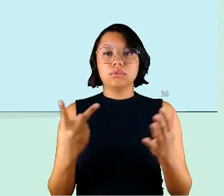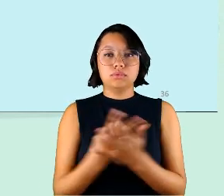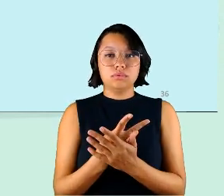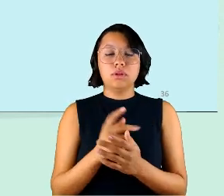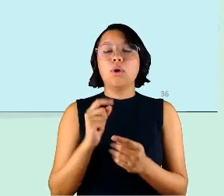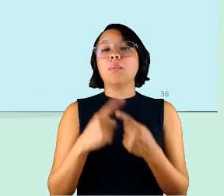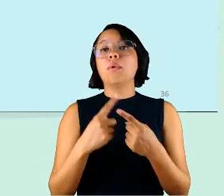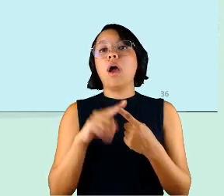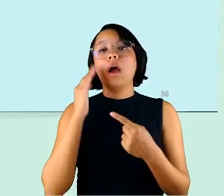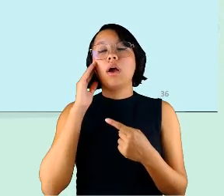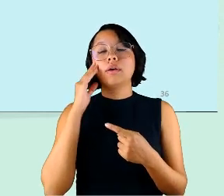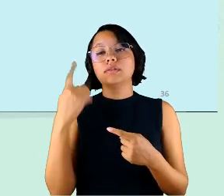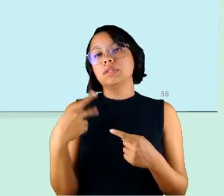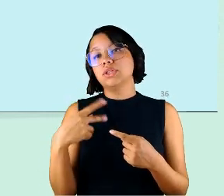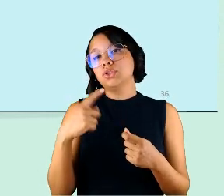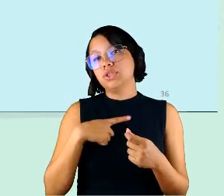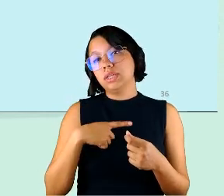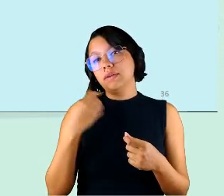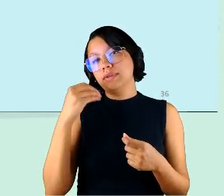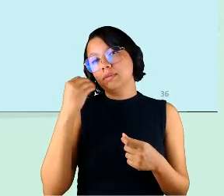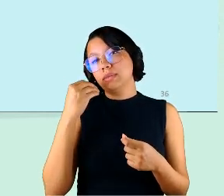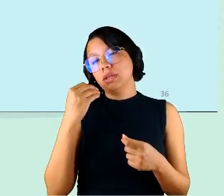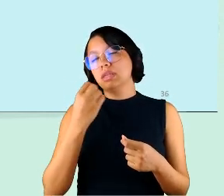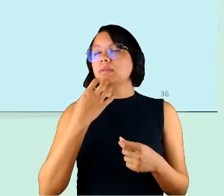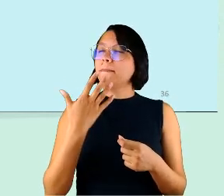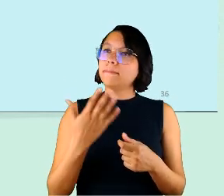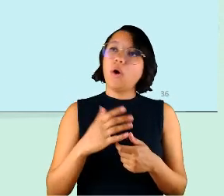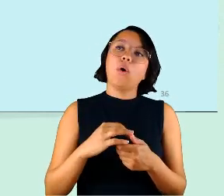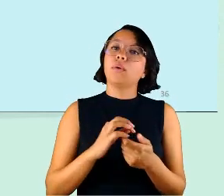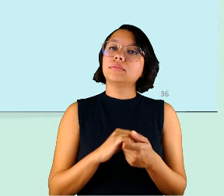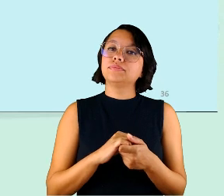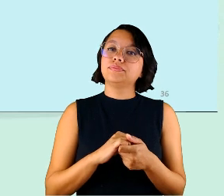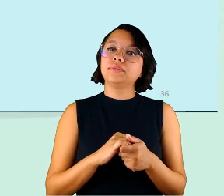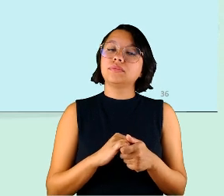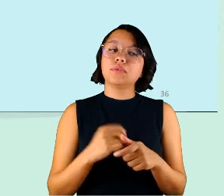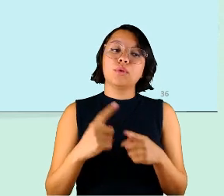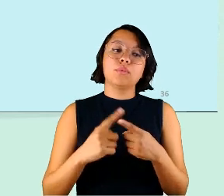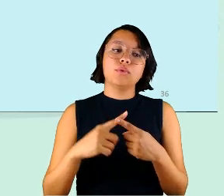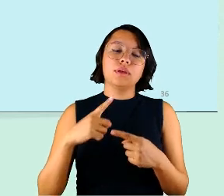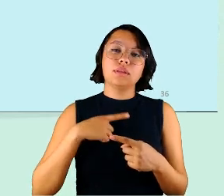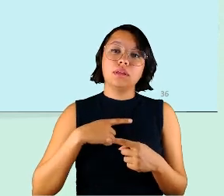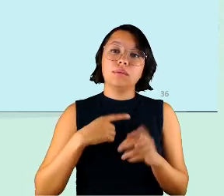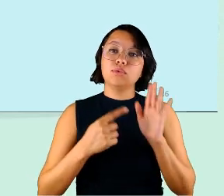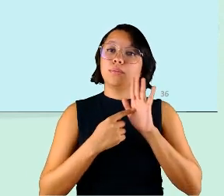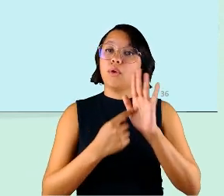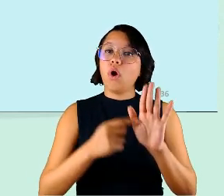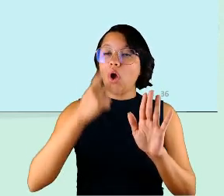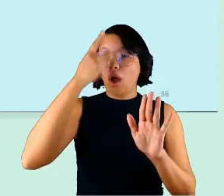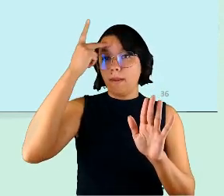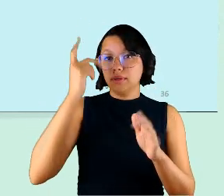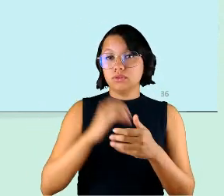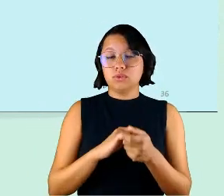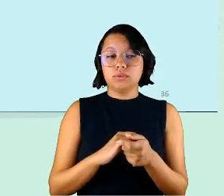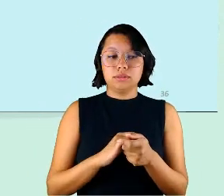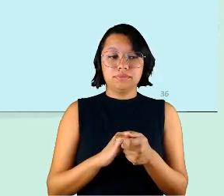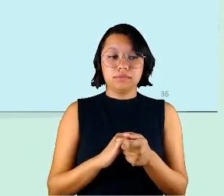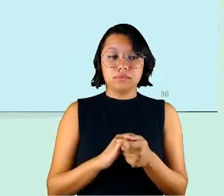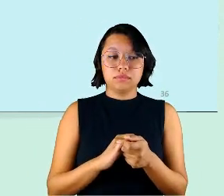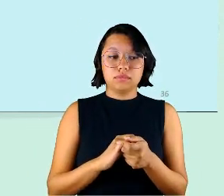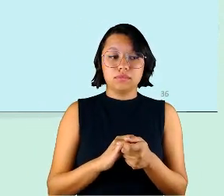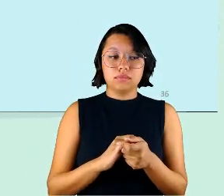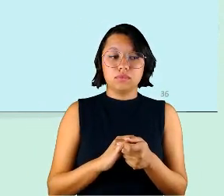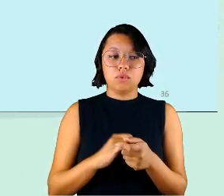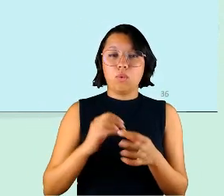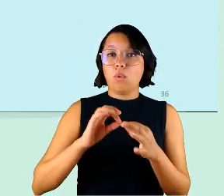eu entendo que a gente teve experiências bem sucedidas porque nós temos amostras de pessoas com alta